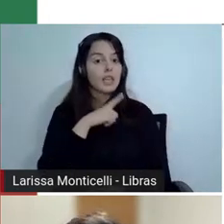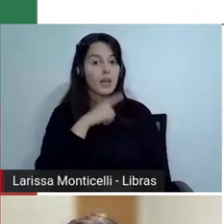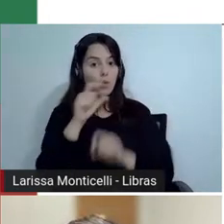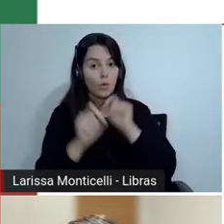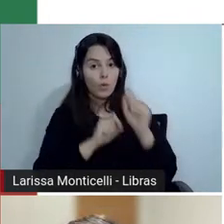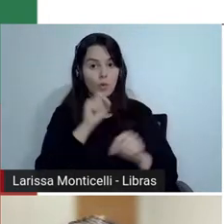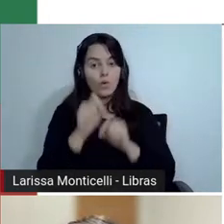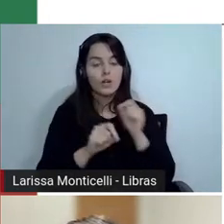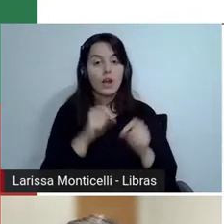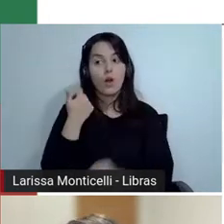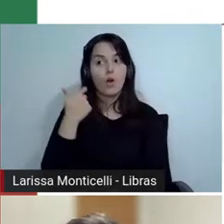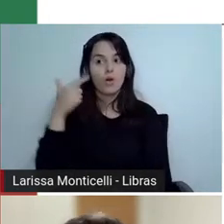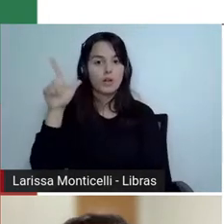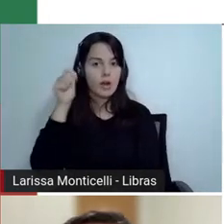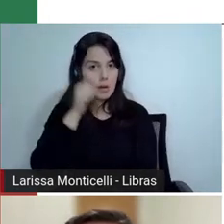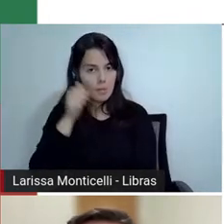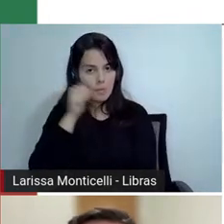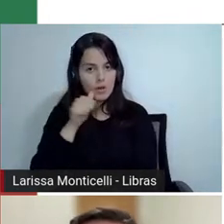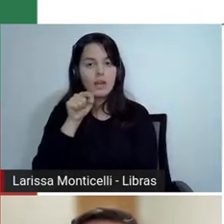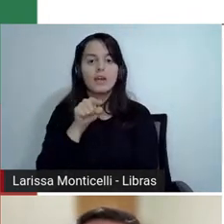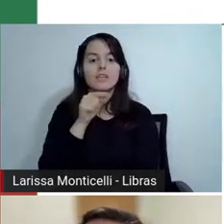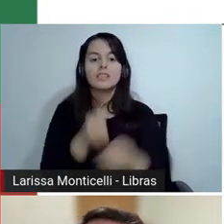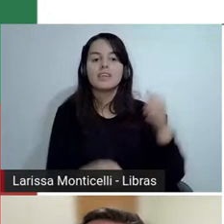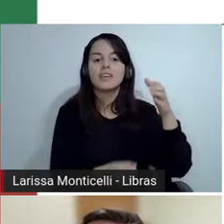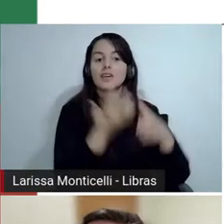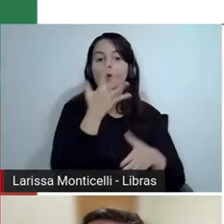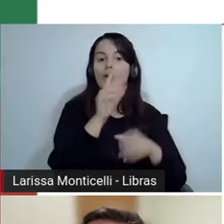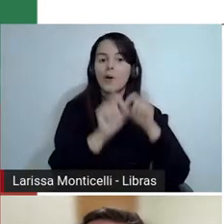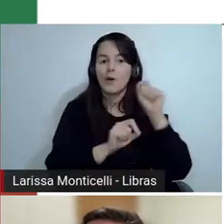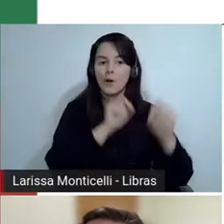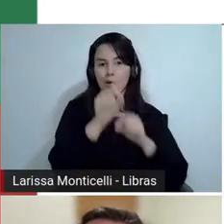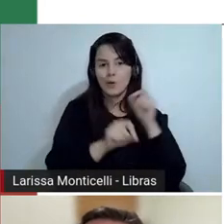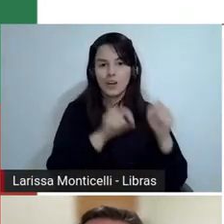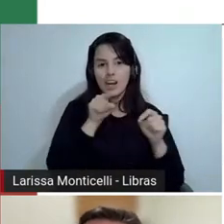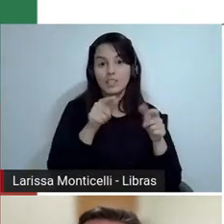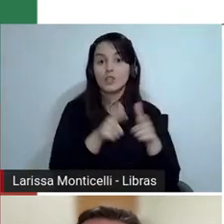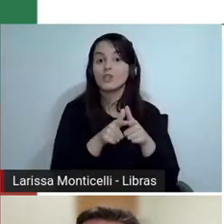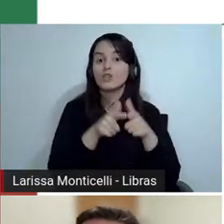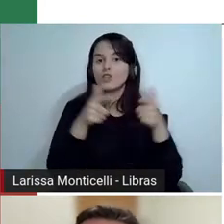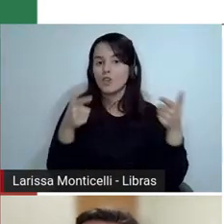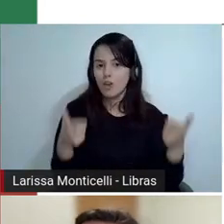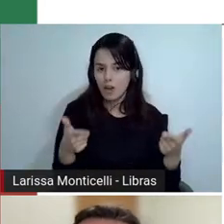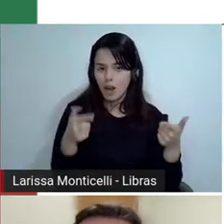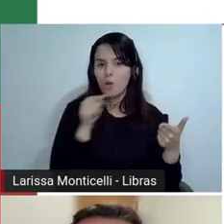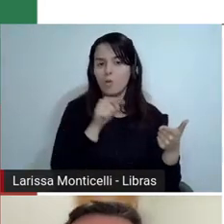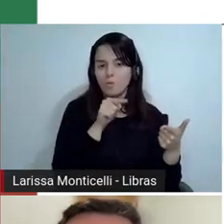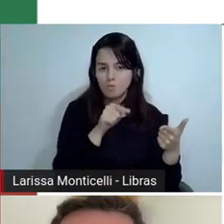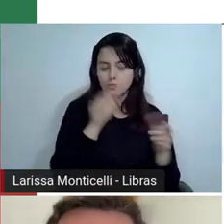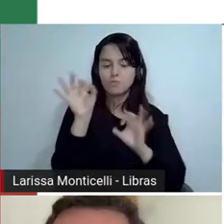um dos alunos fez a sessão dos boados. Olha aí, Fernanda, aquela nossa brincadeira,